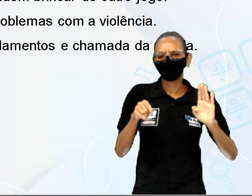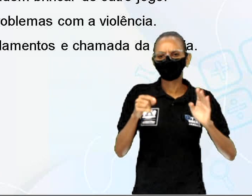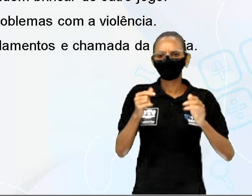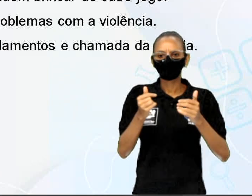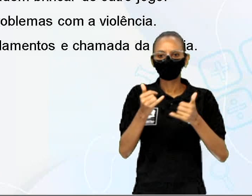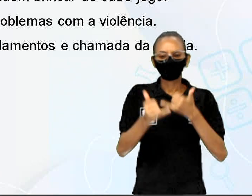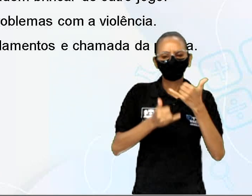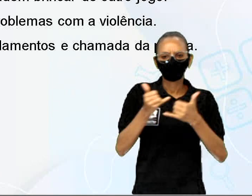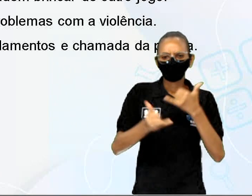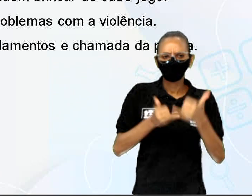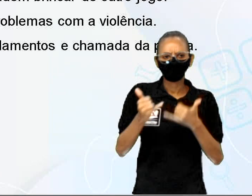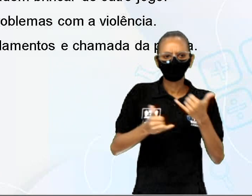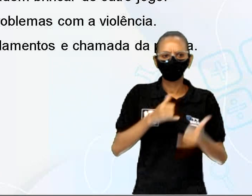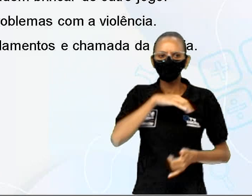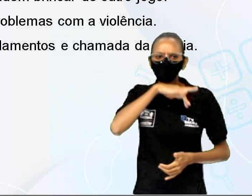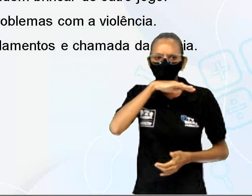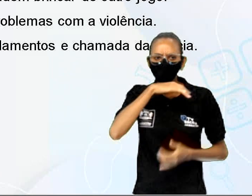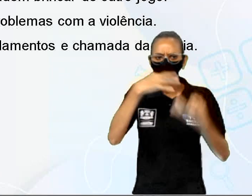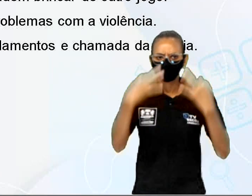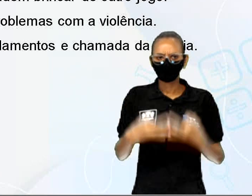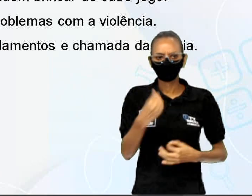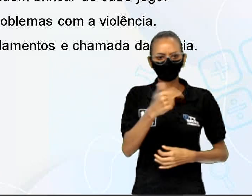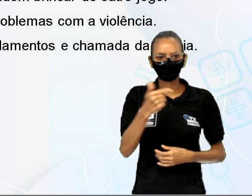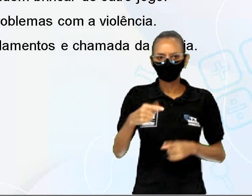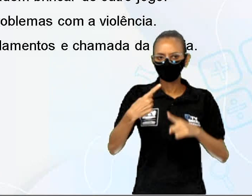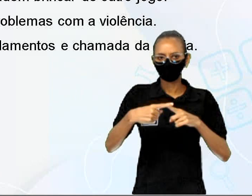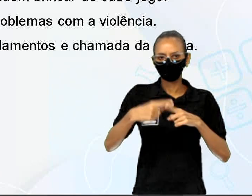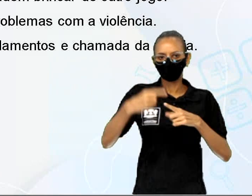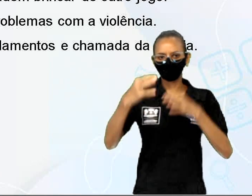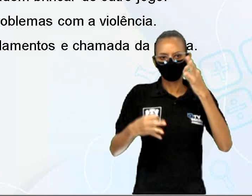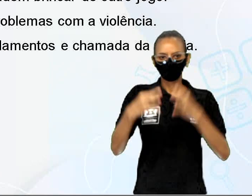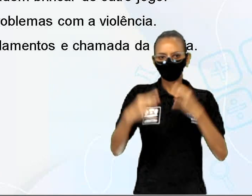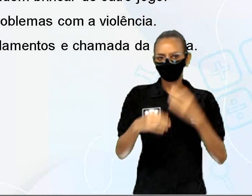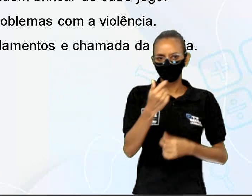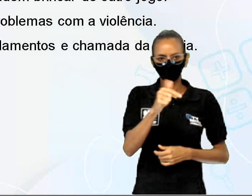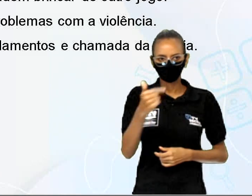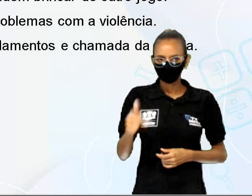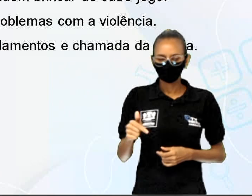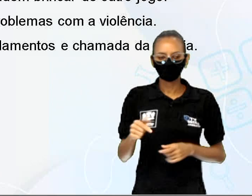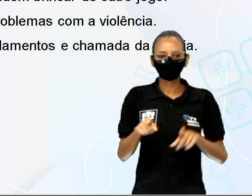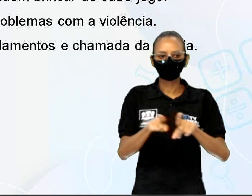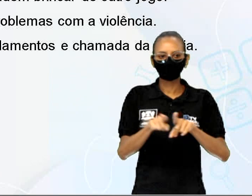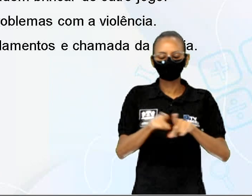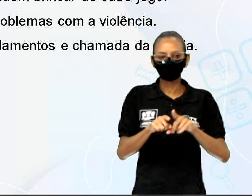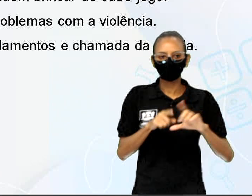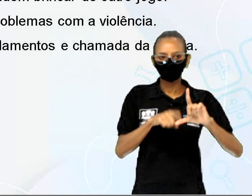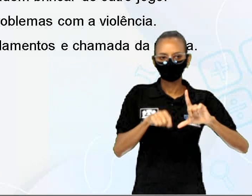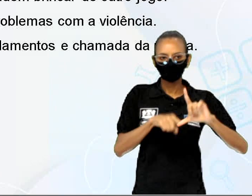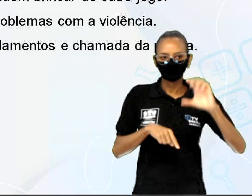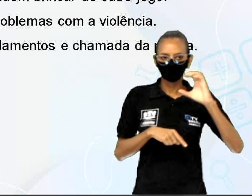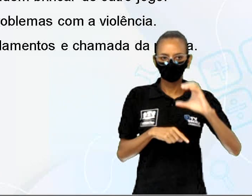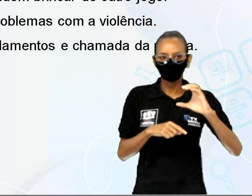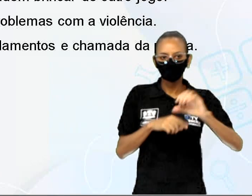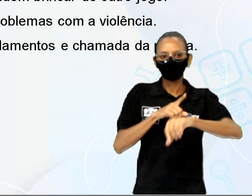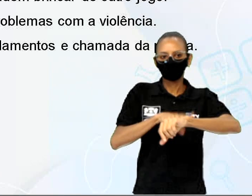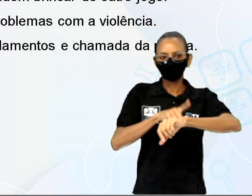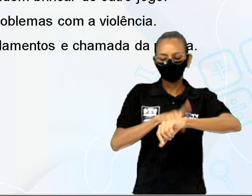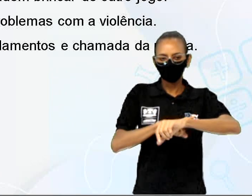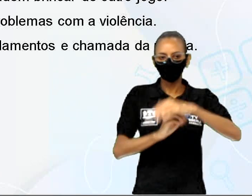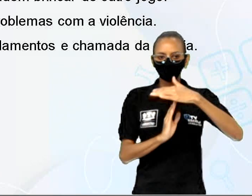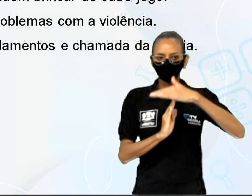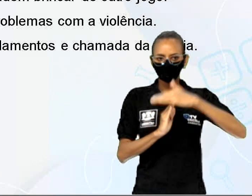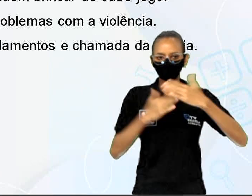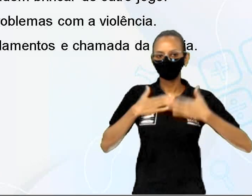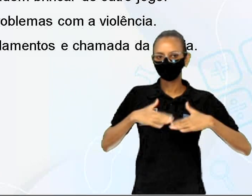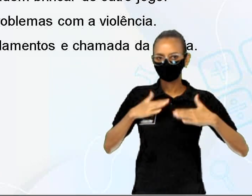que defina as normas e puna os jogadores letra C possui um intervalo para descanso quando as crianças decidem